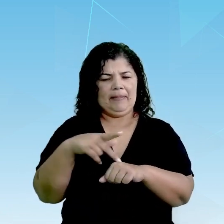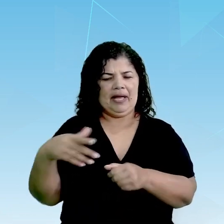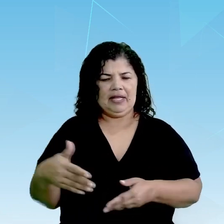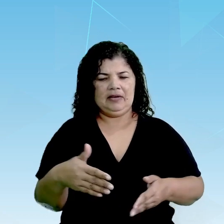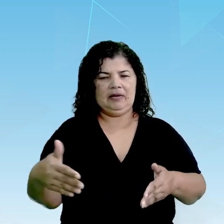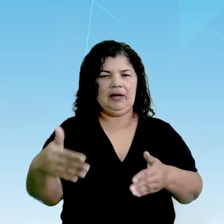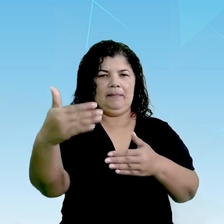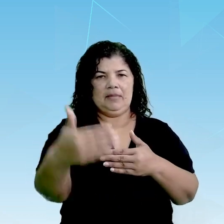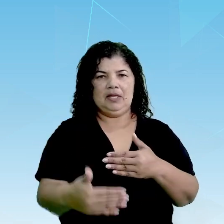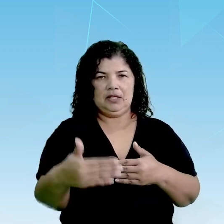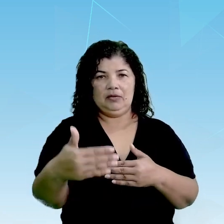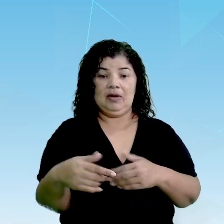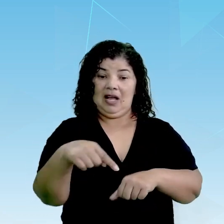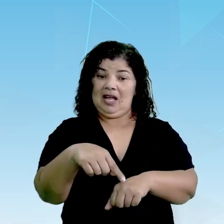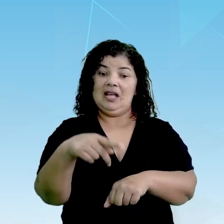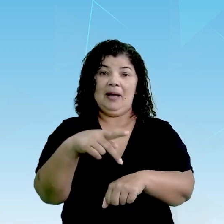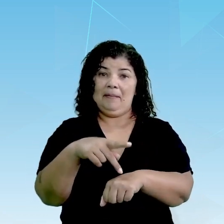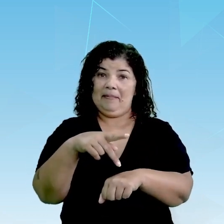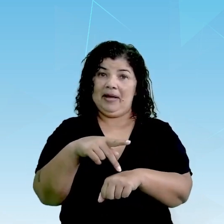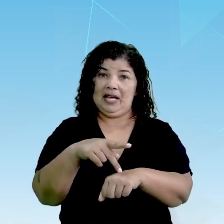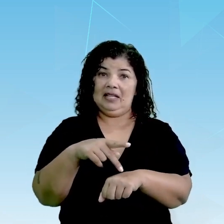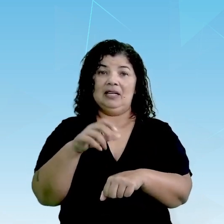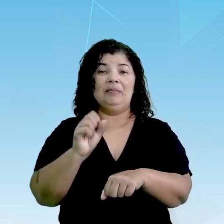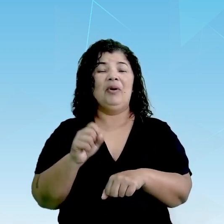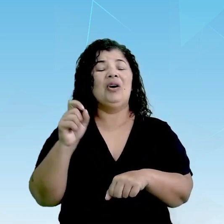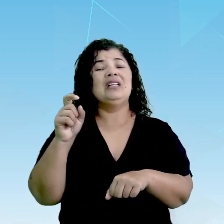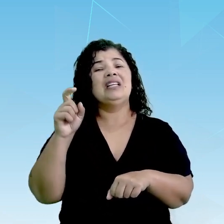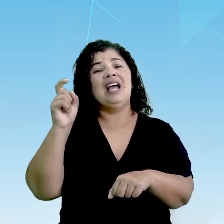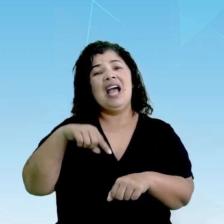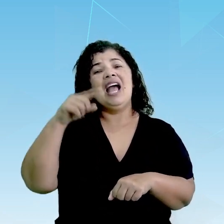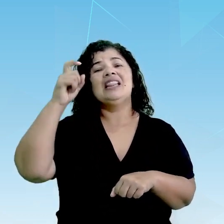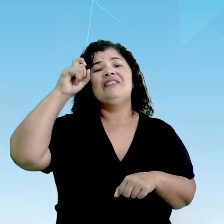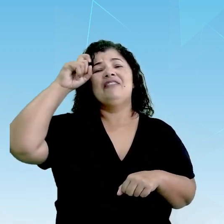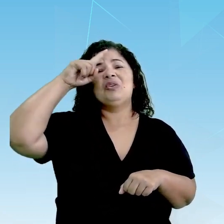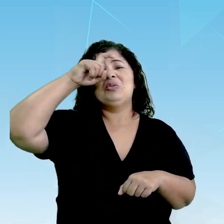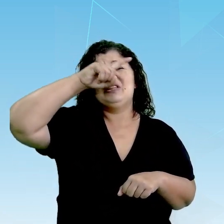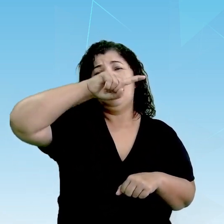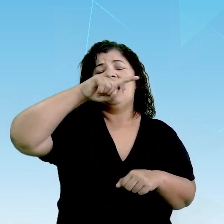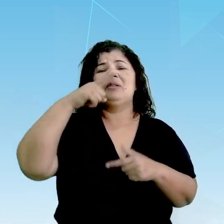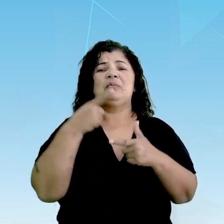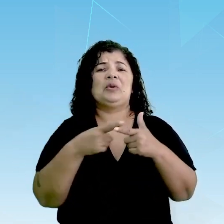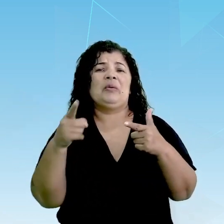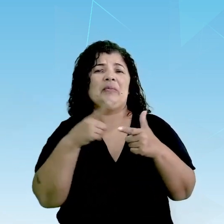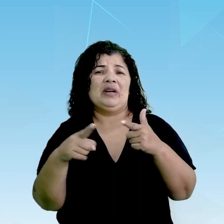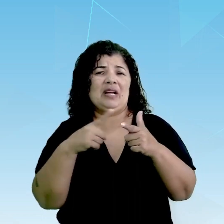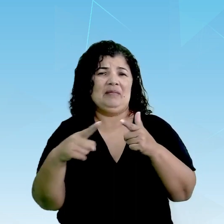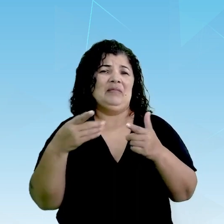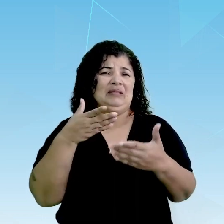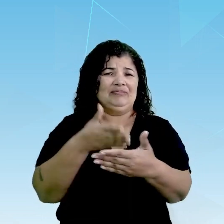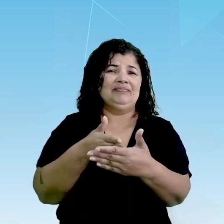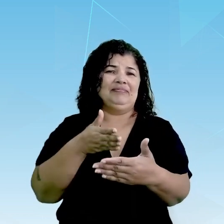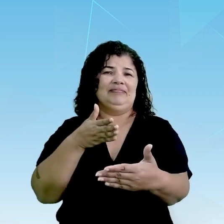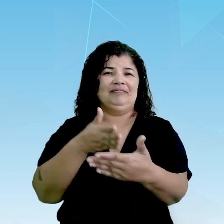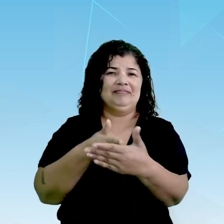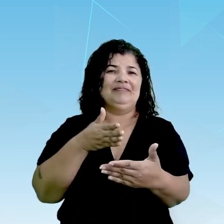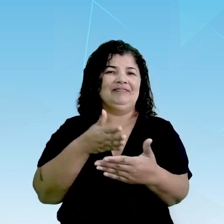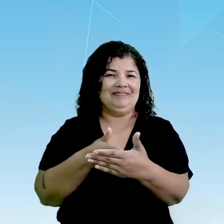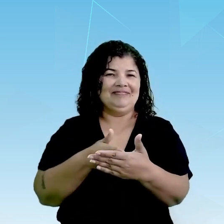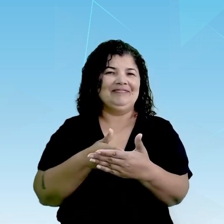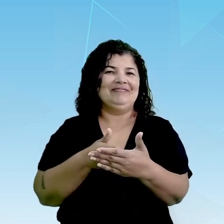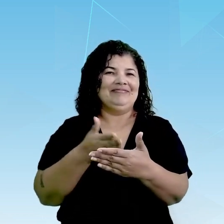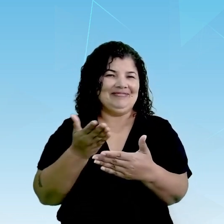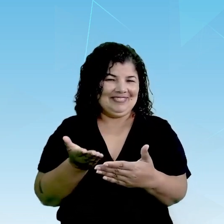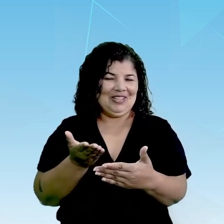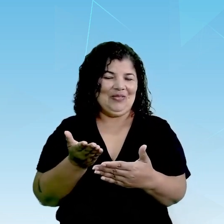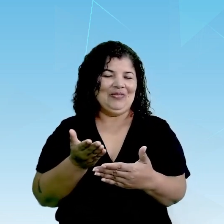caminho. Essa pedra pode ser uma dificuldade, uma pessoa, um problema, etc. Então, denotação e